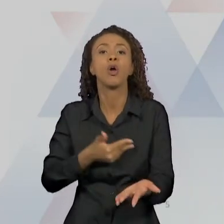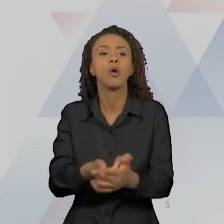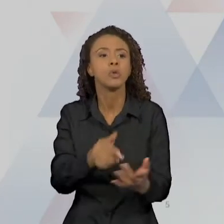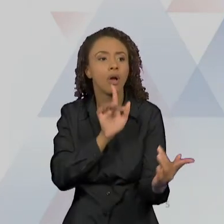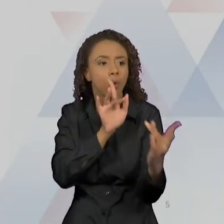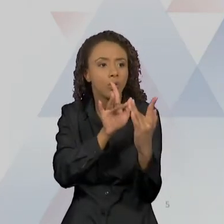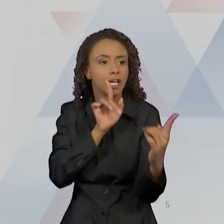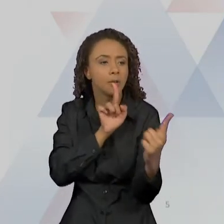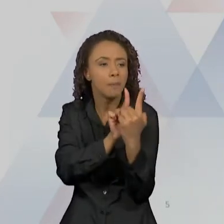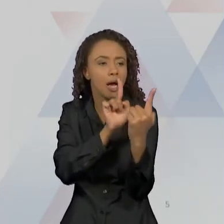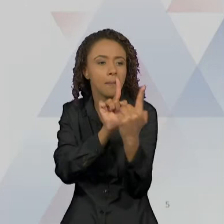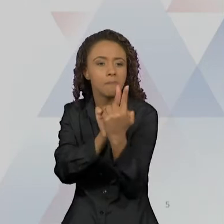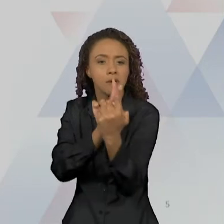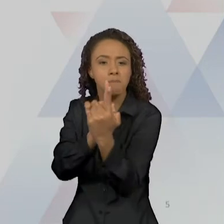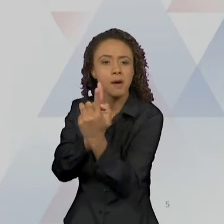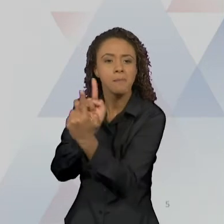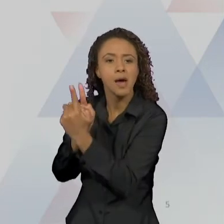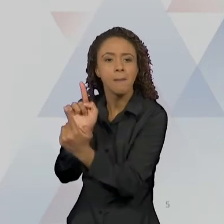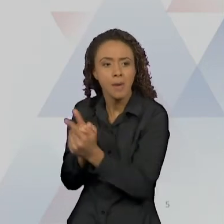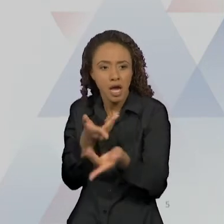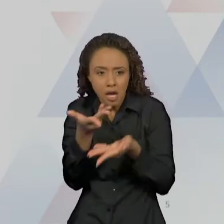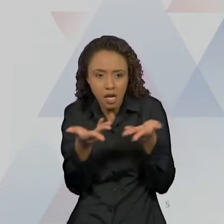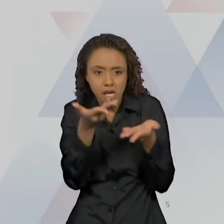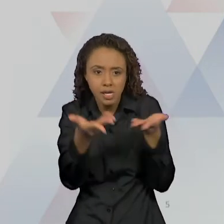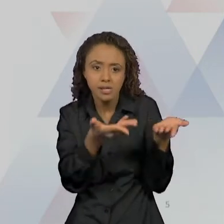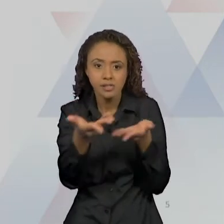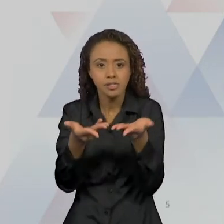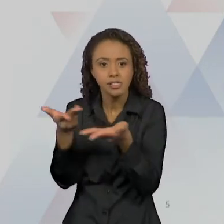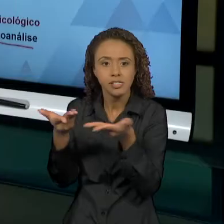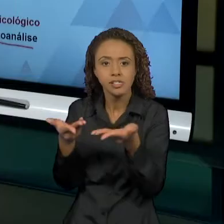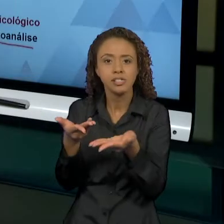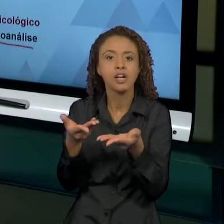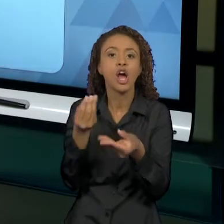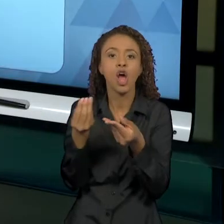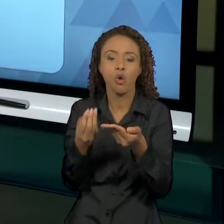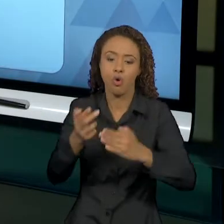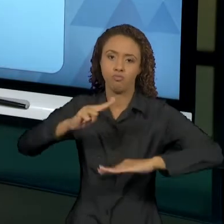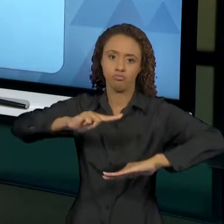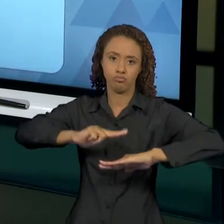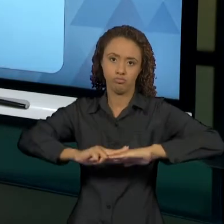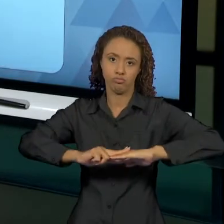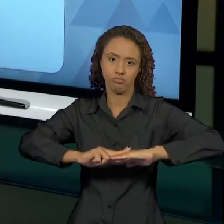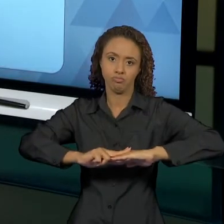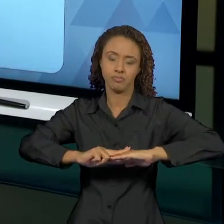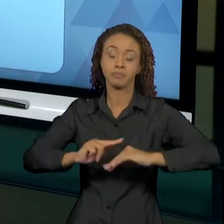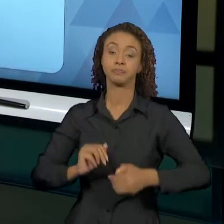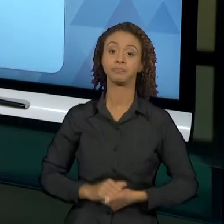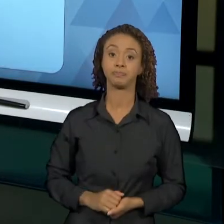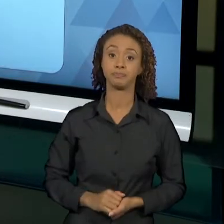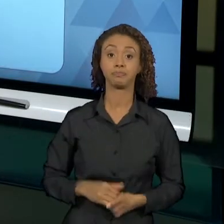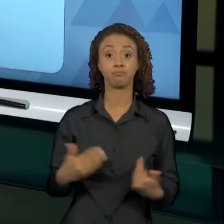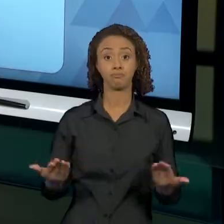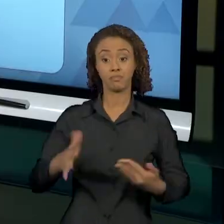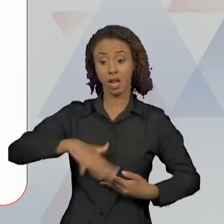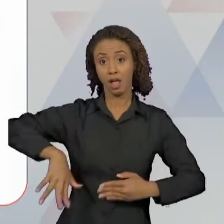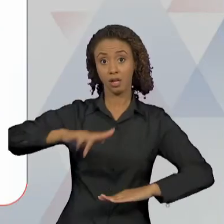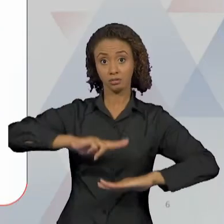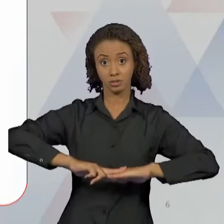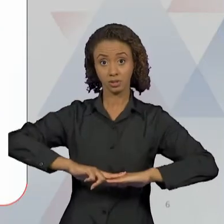em fase de tratamento em autoanálise. Então a psicanálise, ela